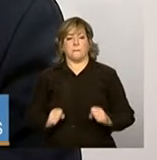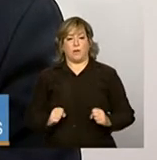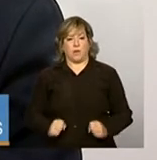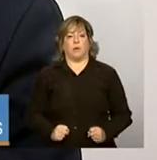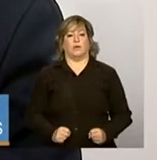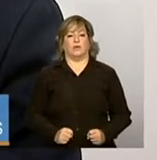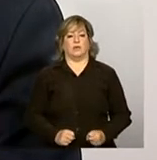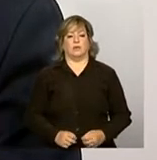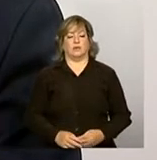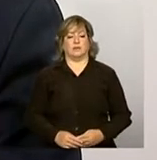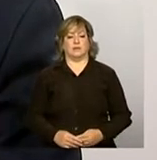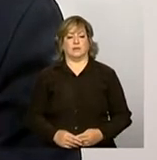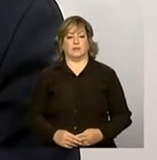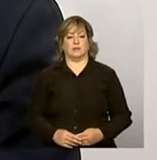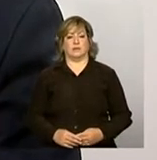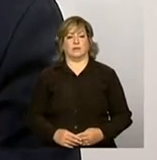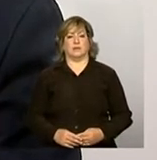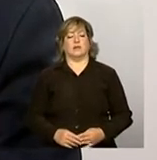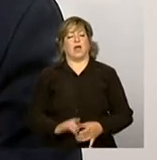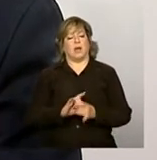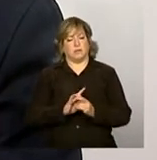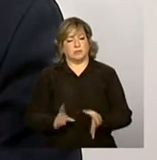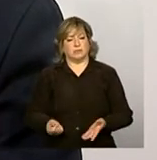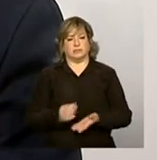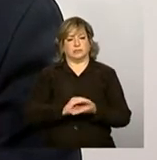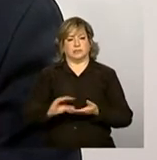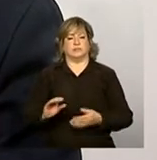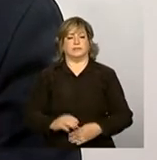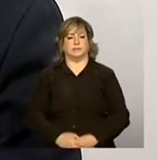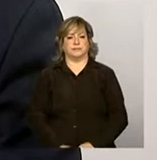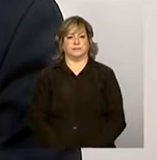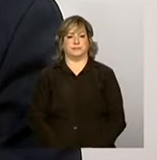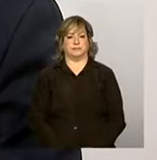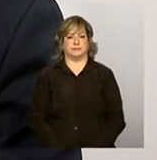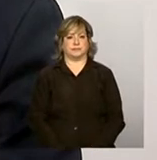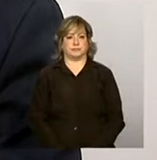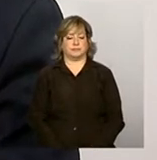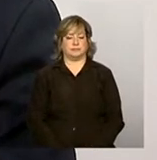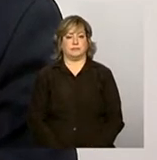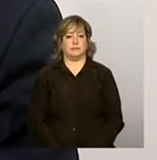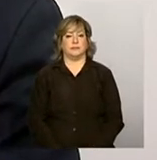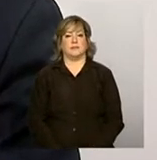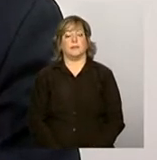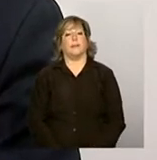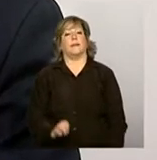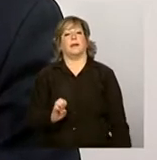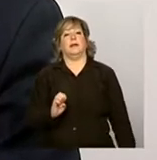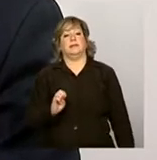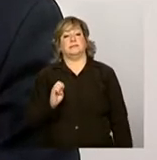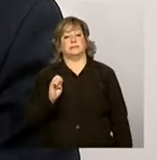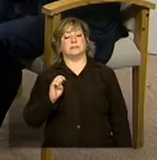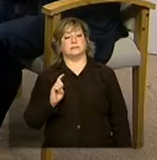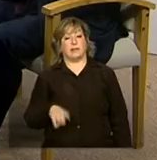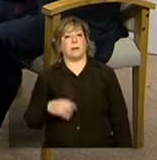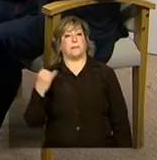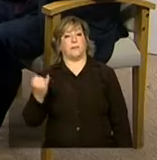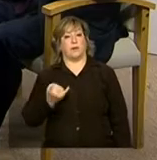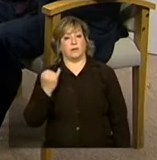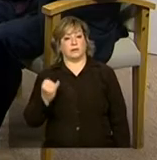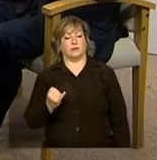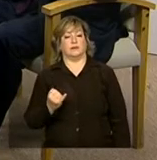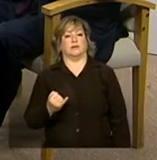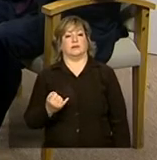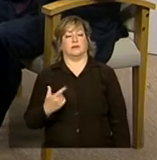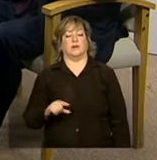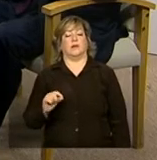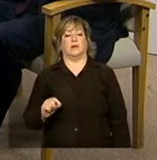ser submetido nesse sentido. É importante, normalmente, de novo, vamos destacar